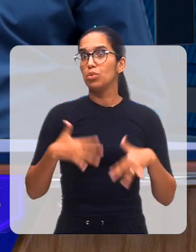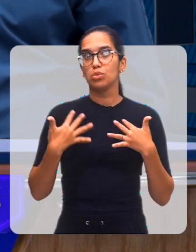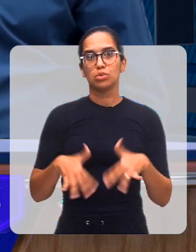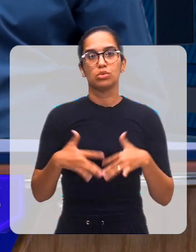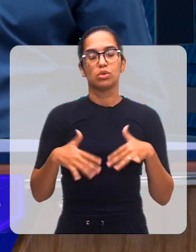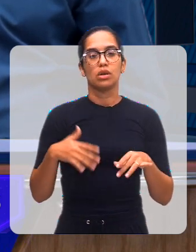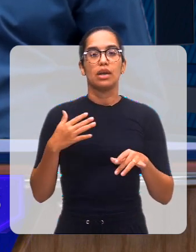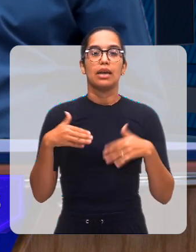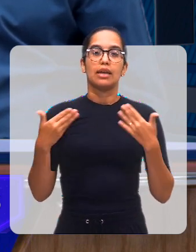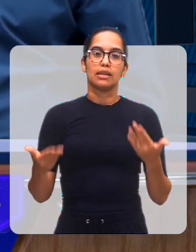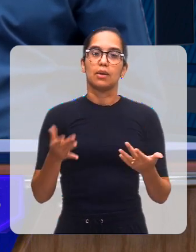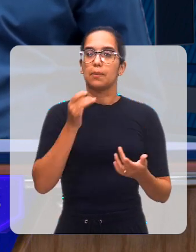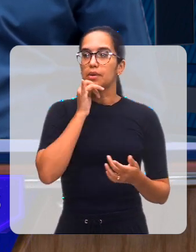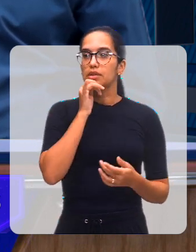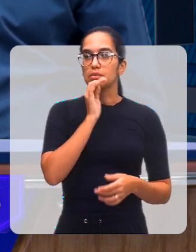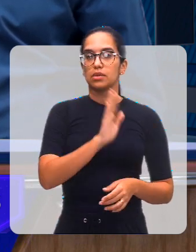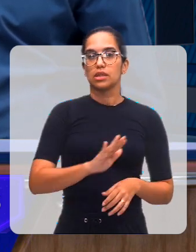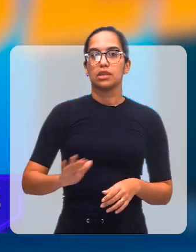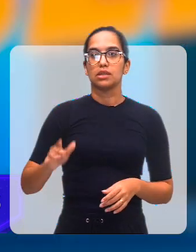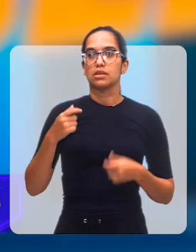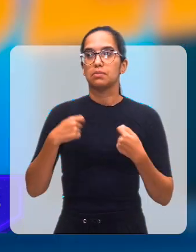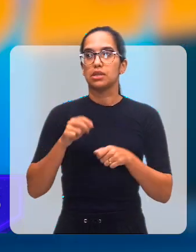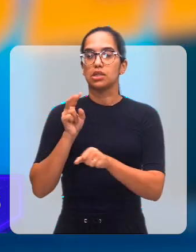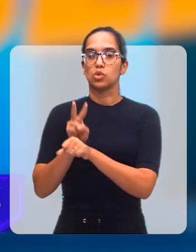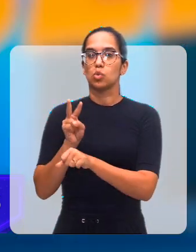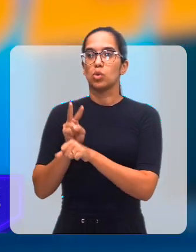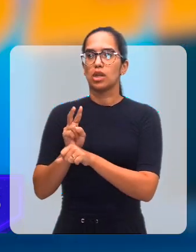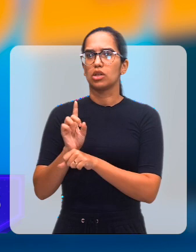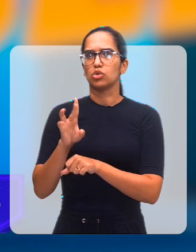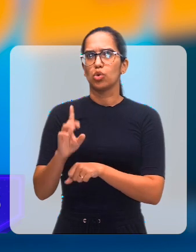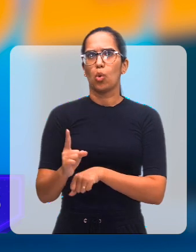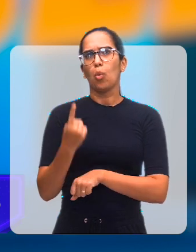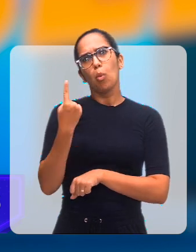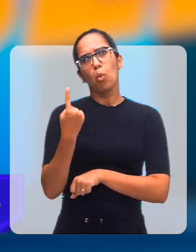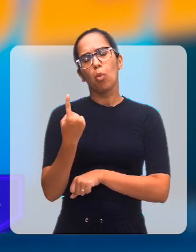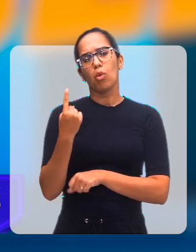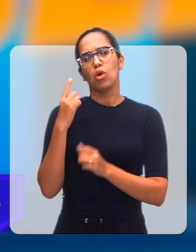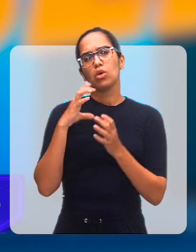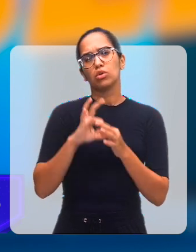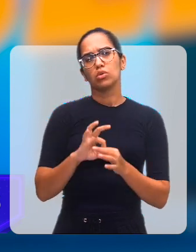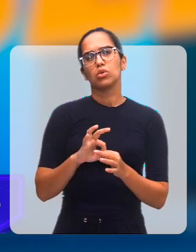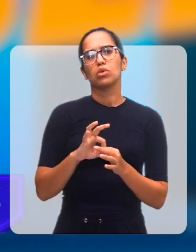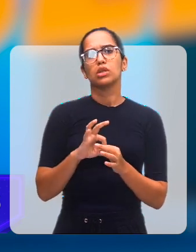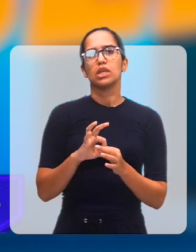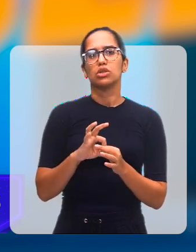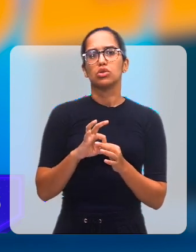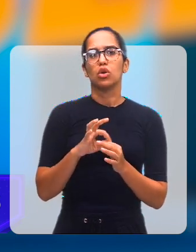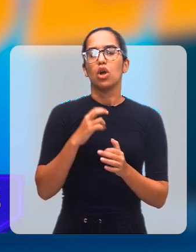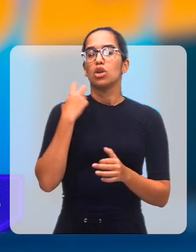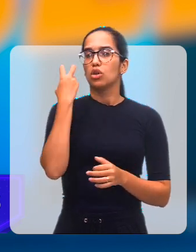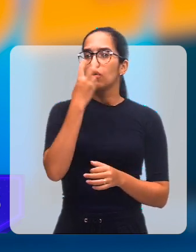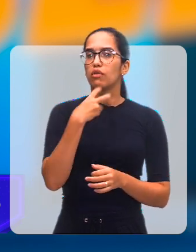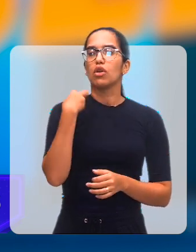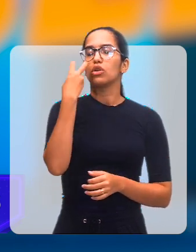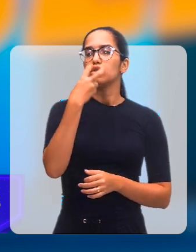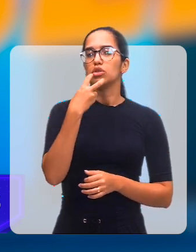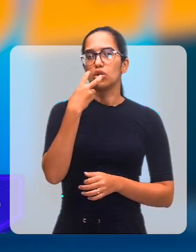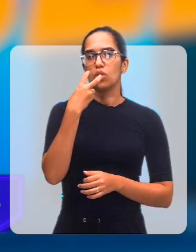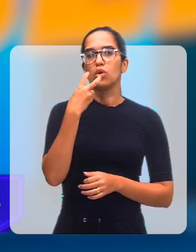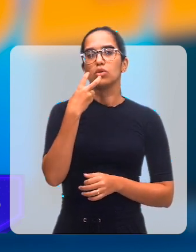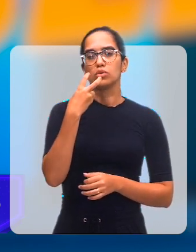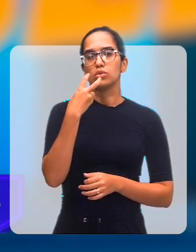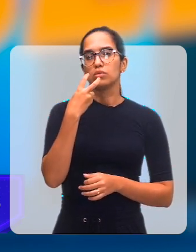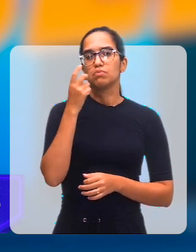Então, as crianças que, por exemplo, precisam só de um atendimento, a nível psicológico, a nível fonoaudiológico, ela não permanece